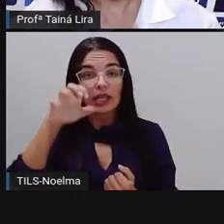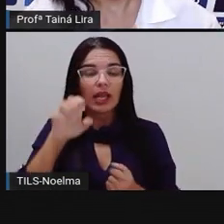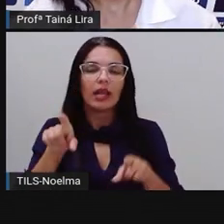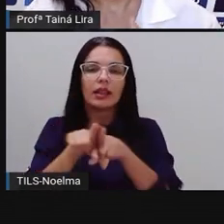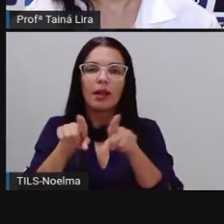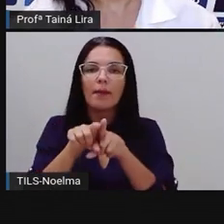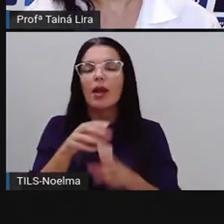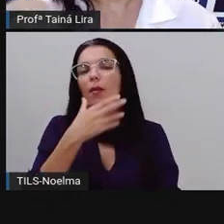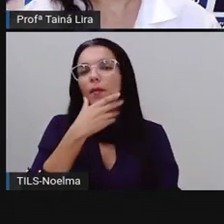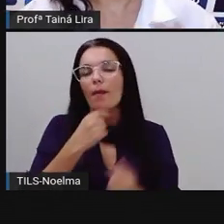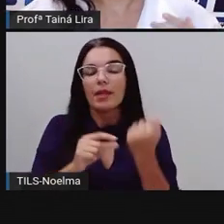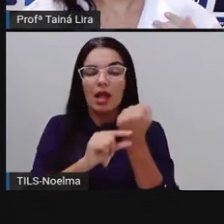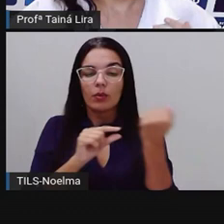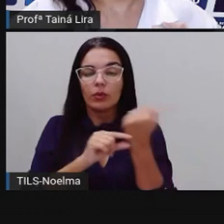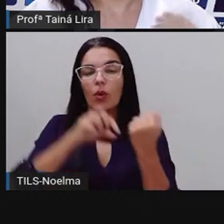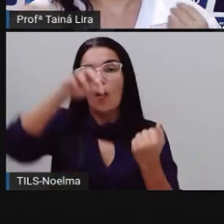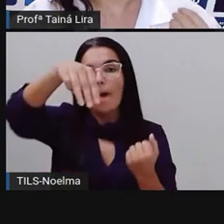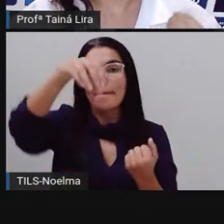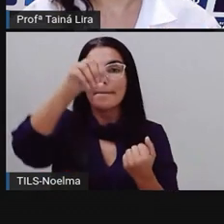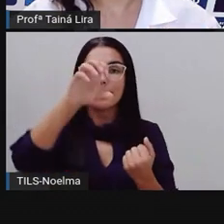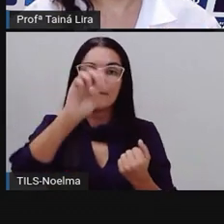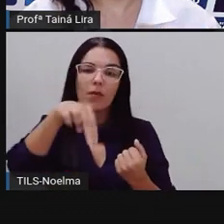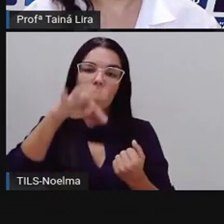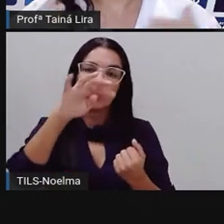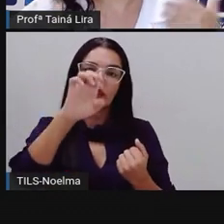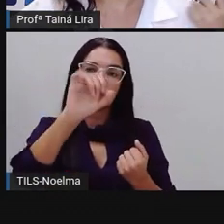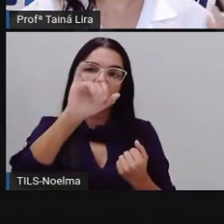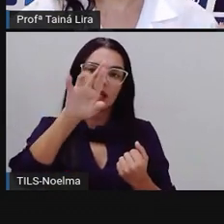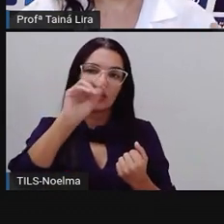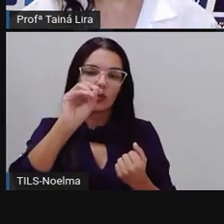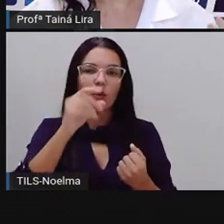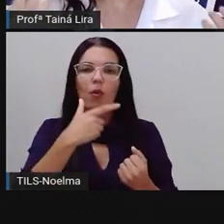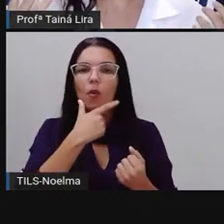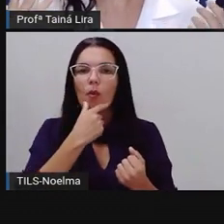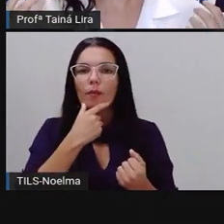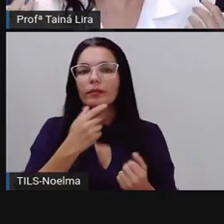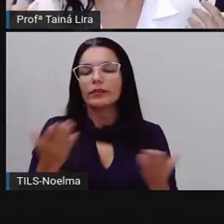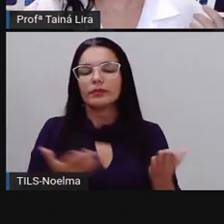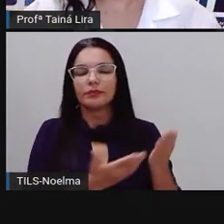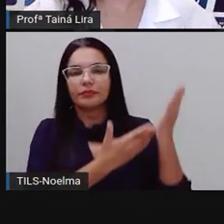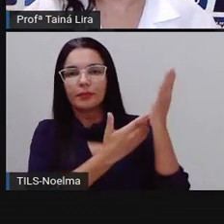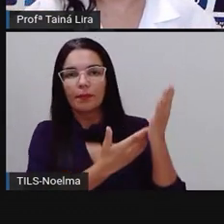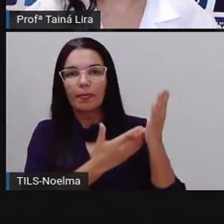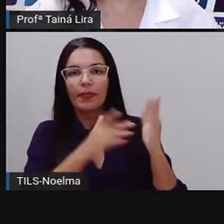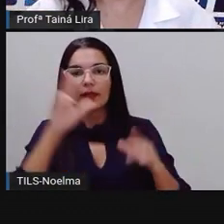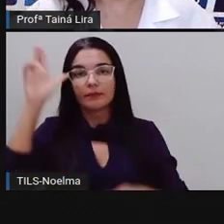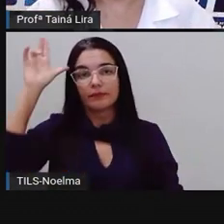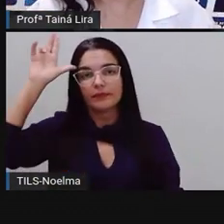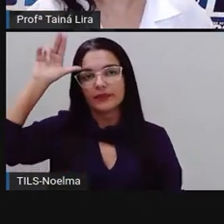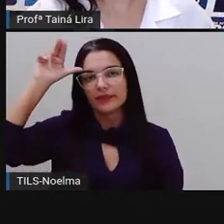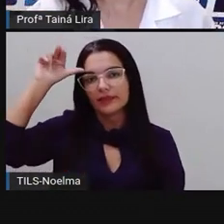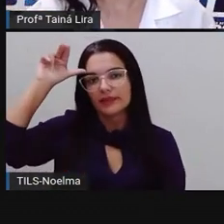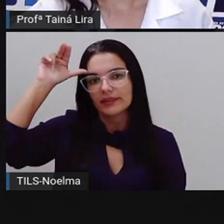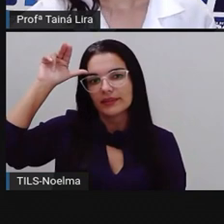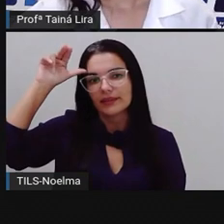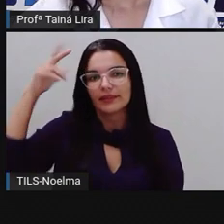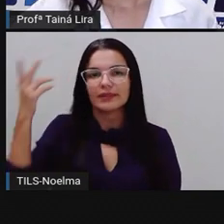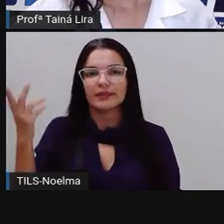fábula, né, de Jean de La Fontaine. Então, o nome é A Lebre e a Tartaruga. Vamos lá?